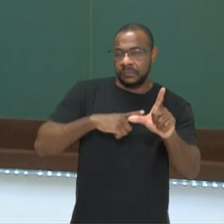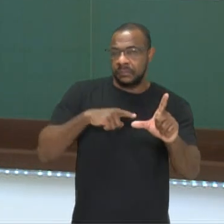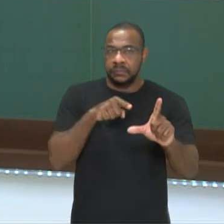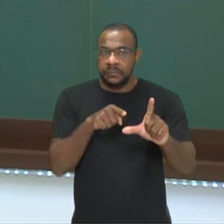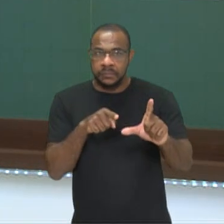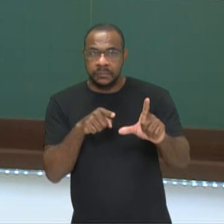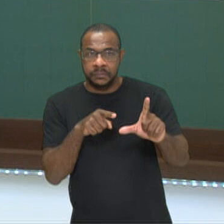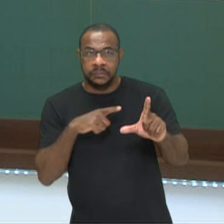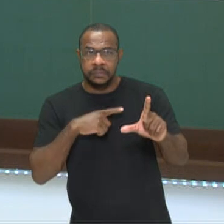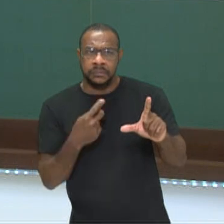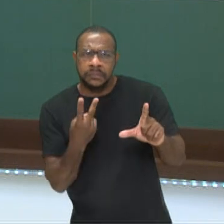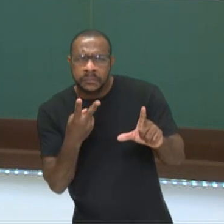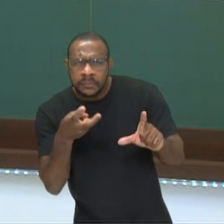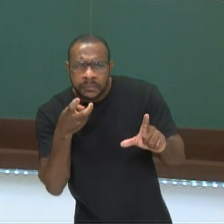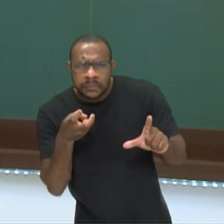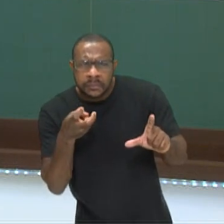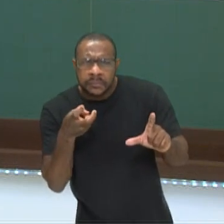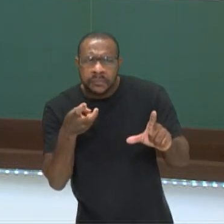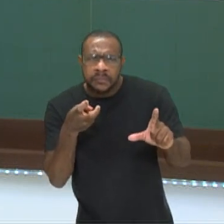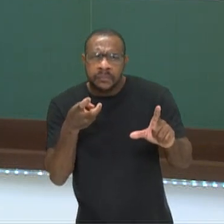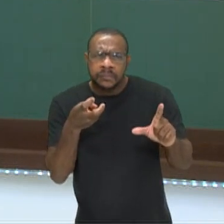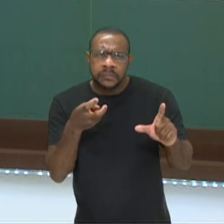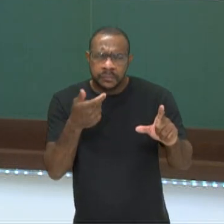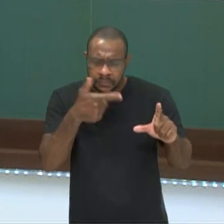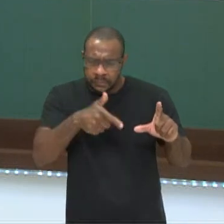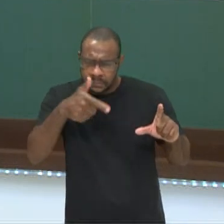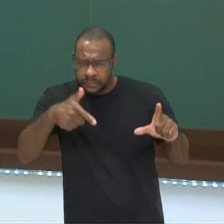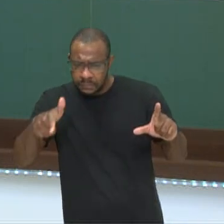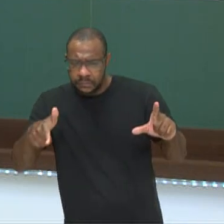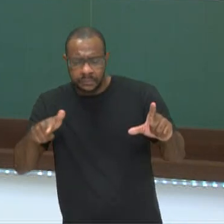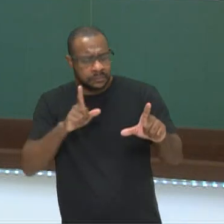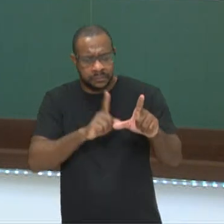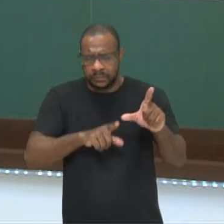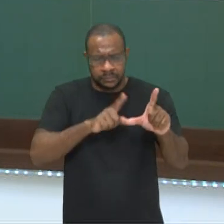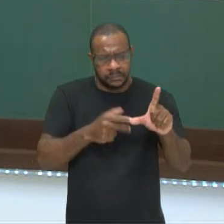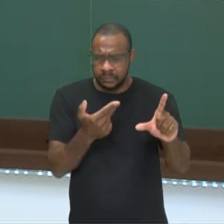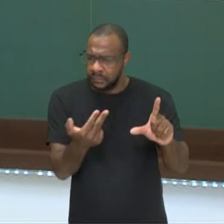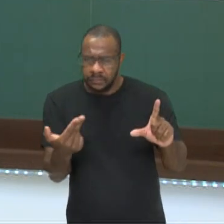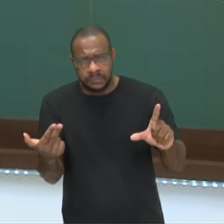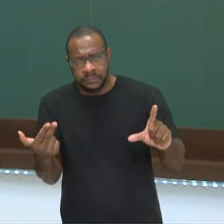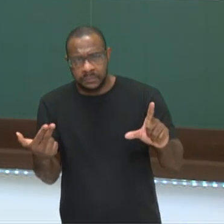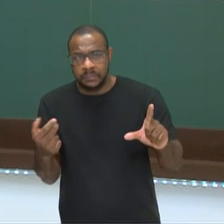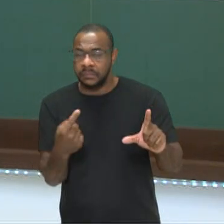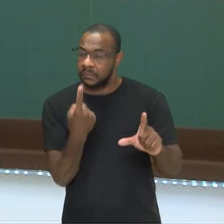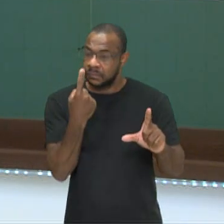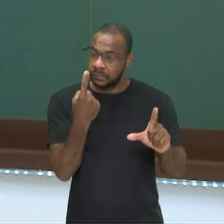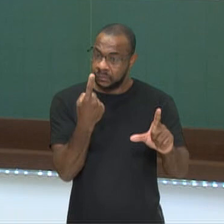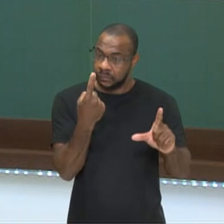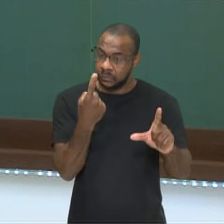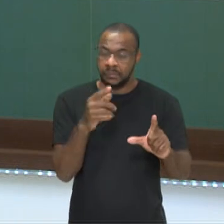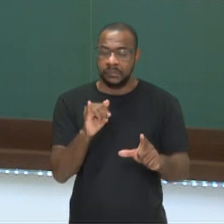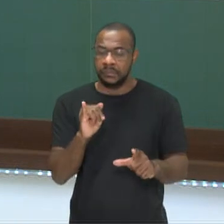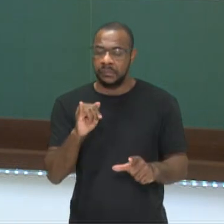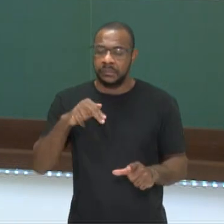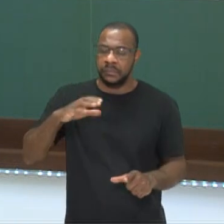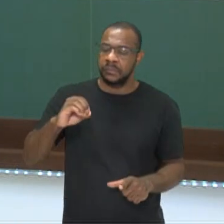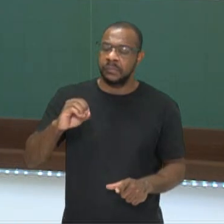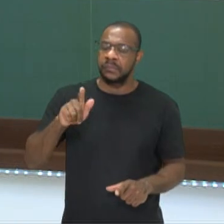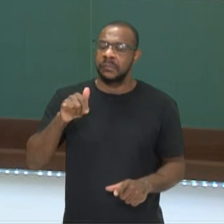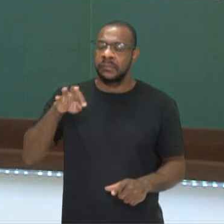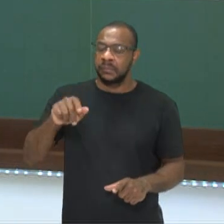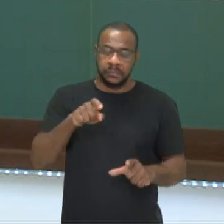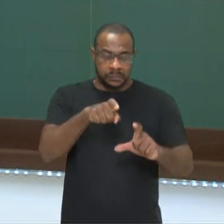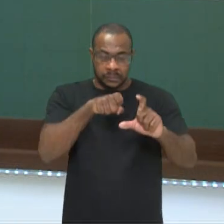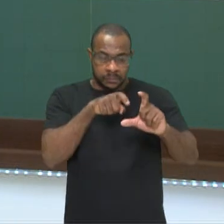mas eu estou vendo duas. Mas ela se repete, não se repete? É a mesma letra. Então, é uma incógnita x. E